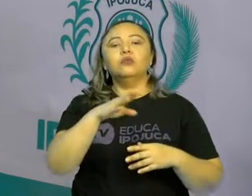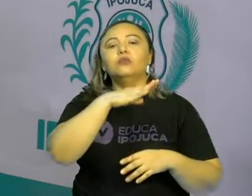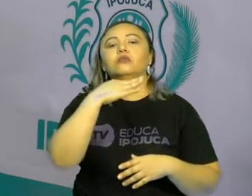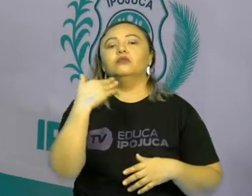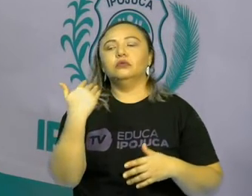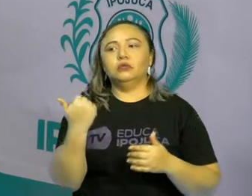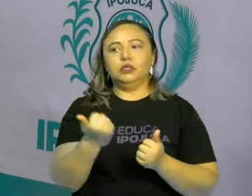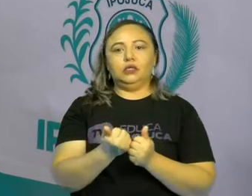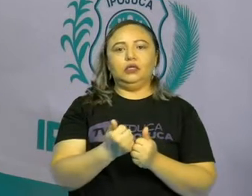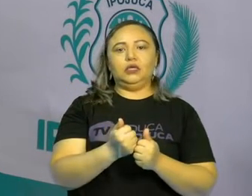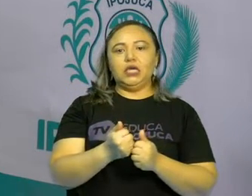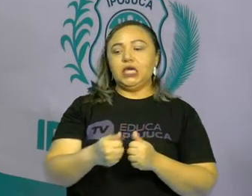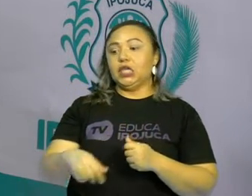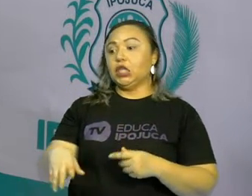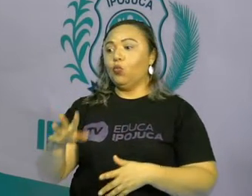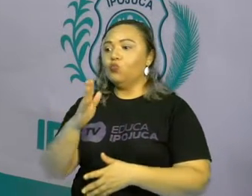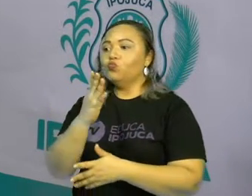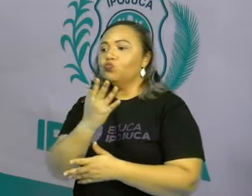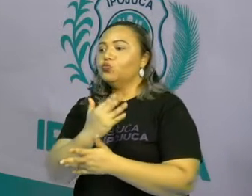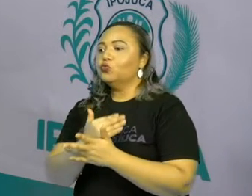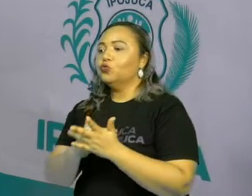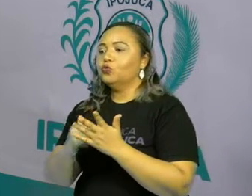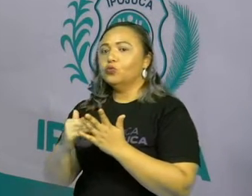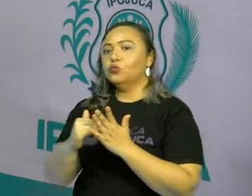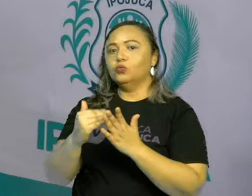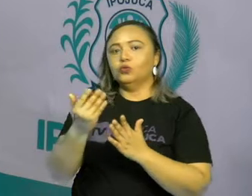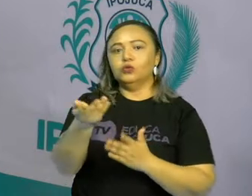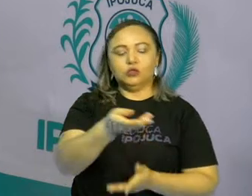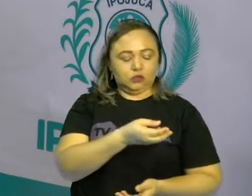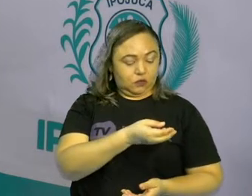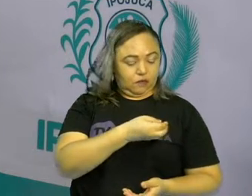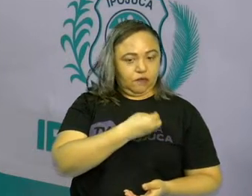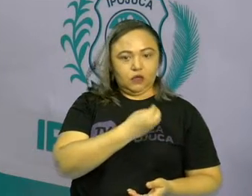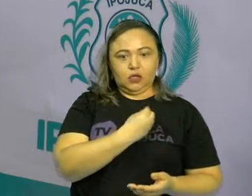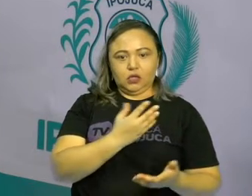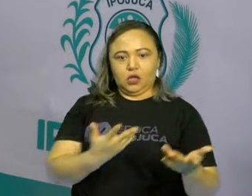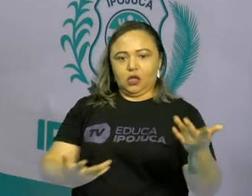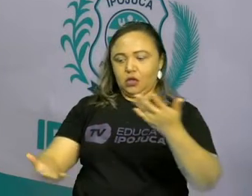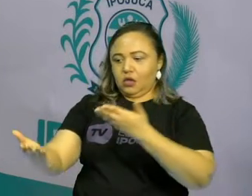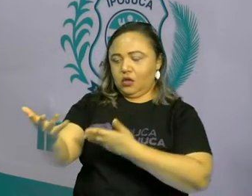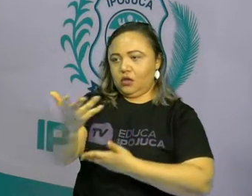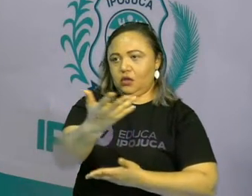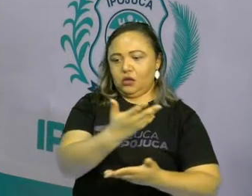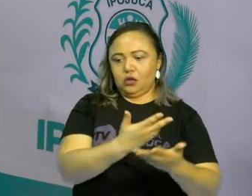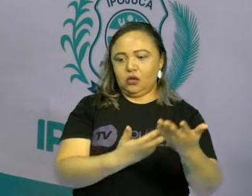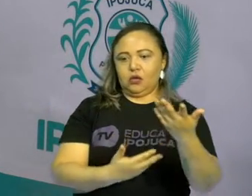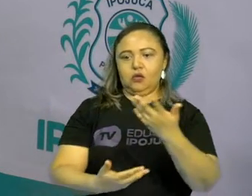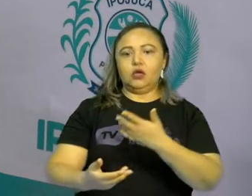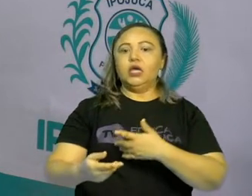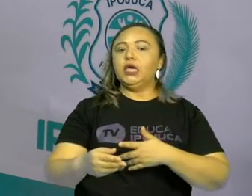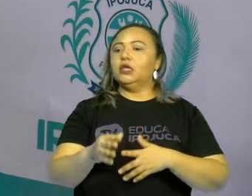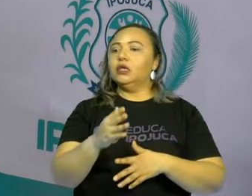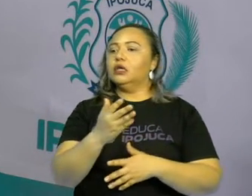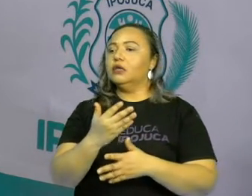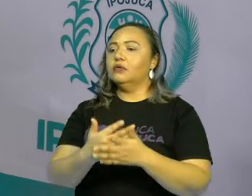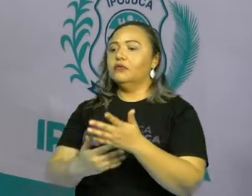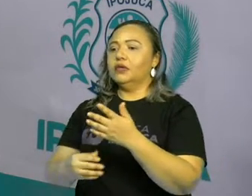junto com todos os seres do ambiente, uma relação de dependência e